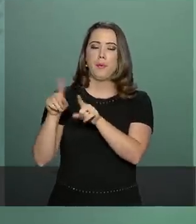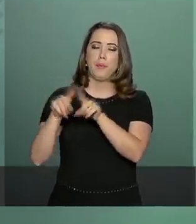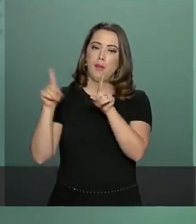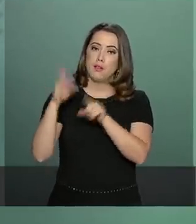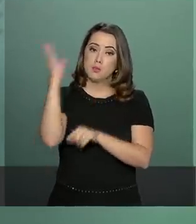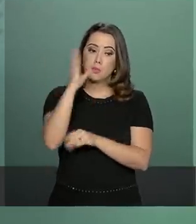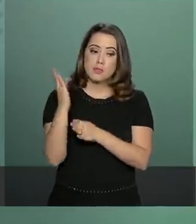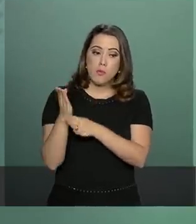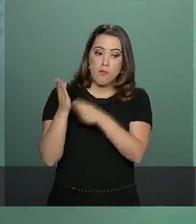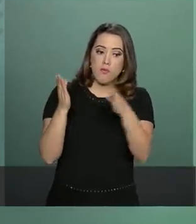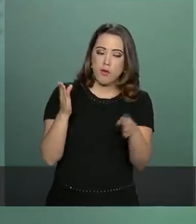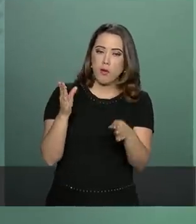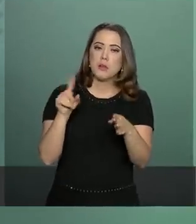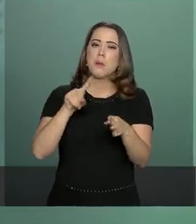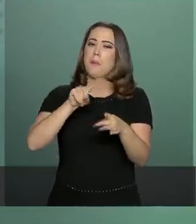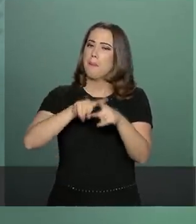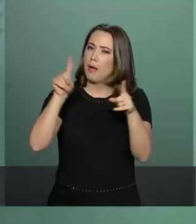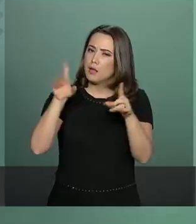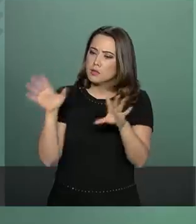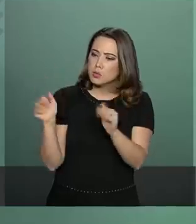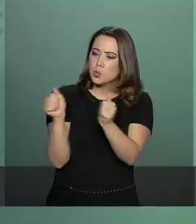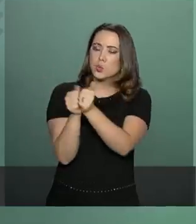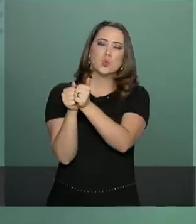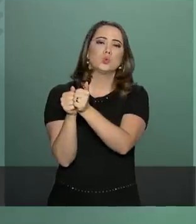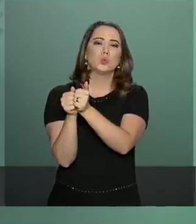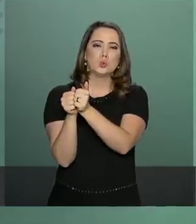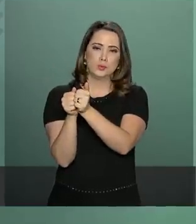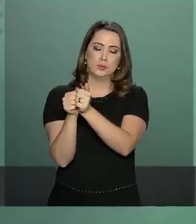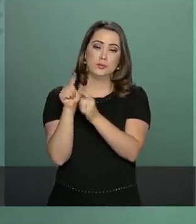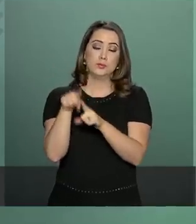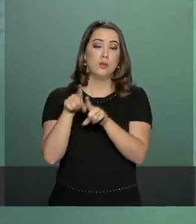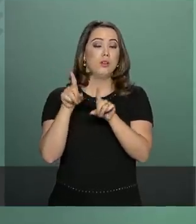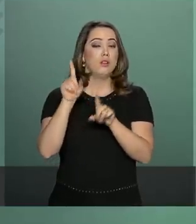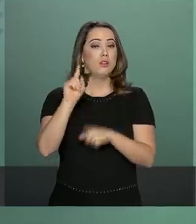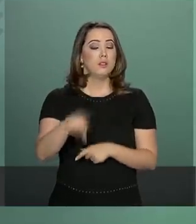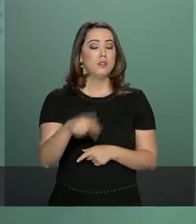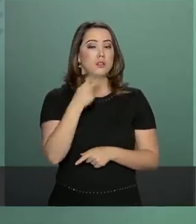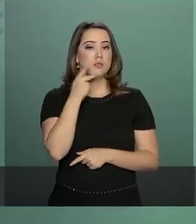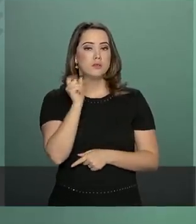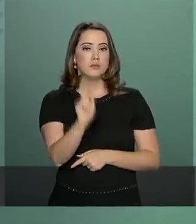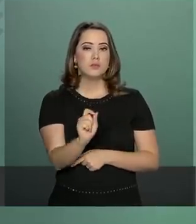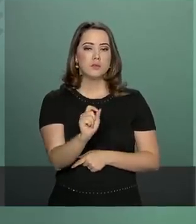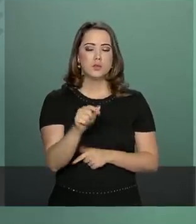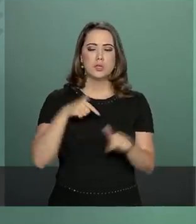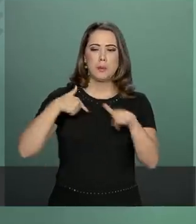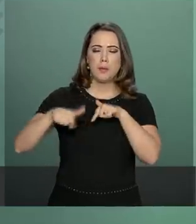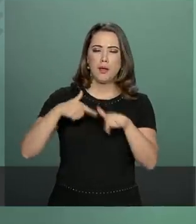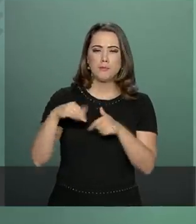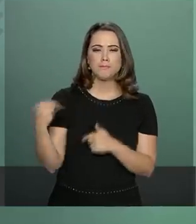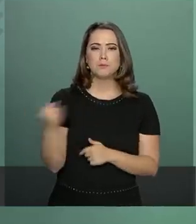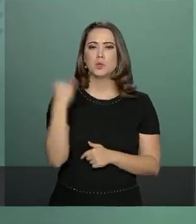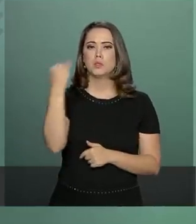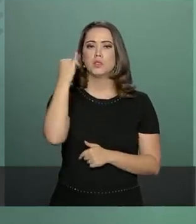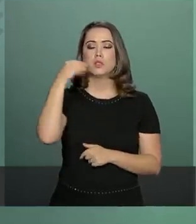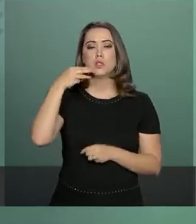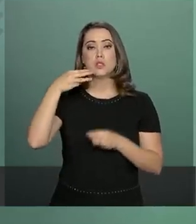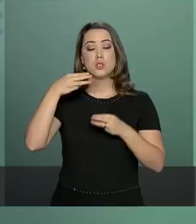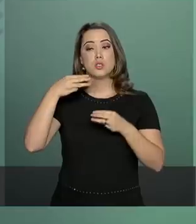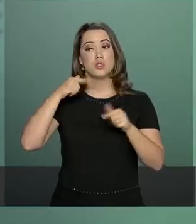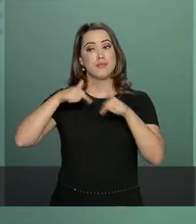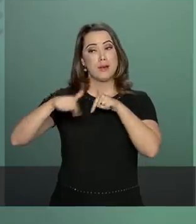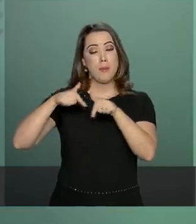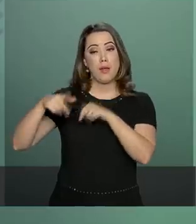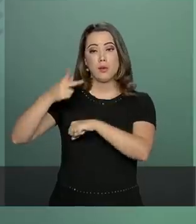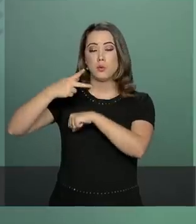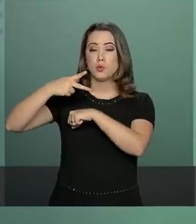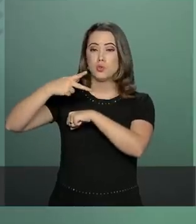foi a atuação exitosa do Brasil em missões de paz no